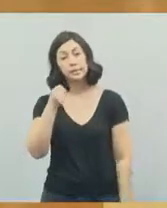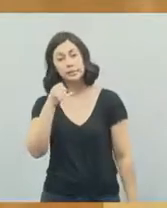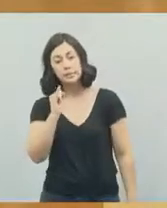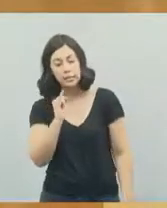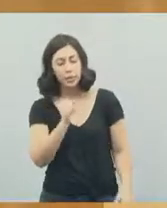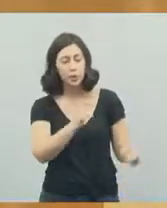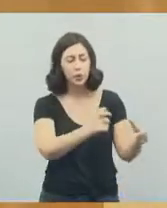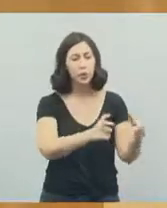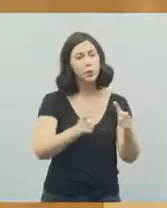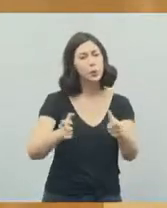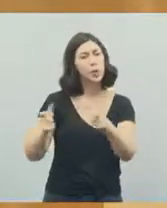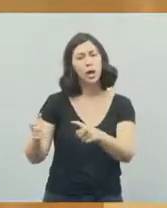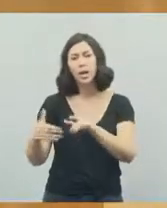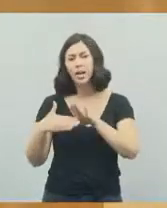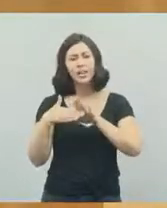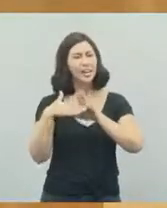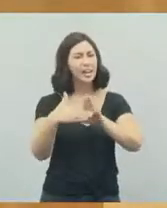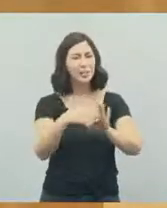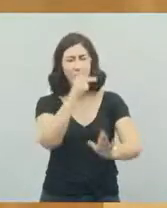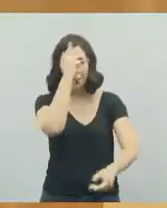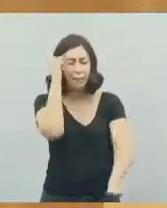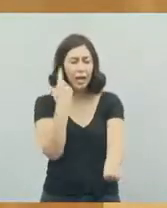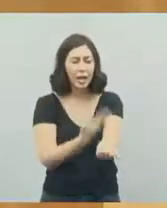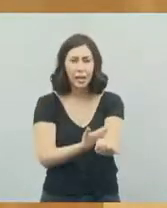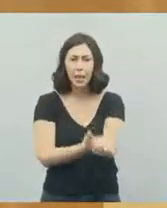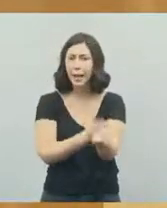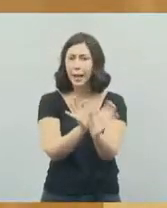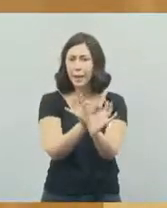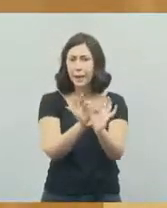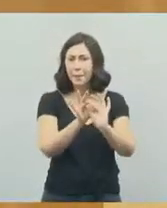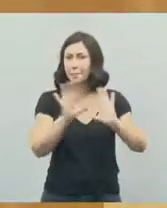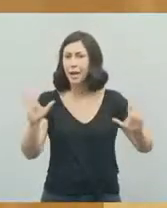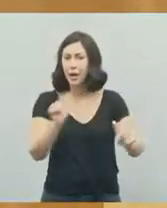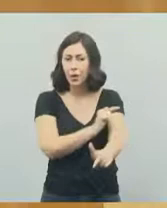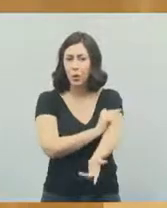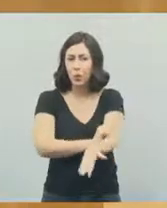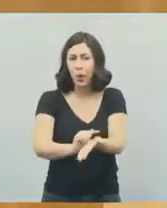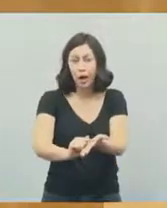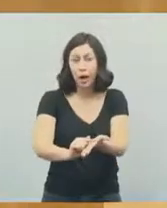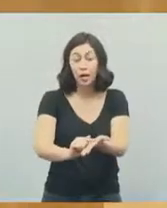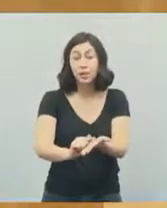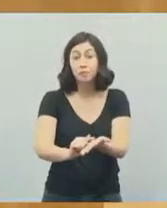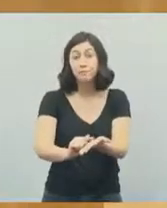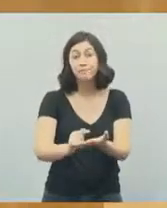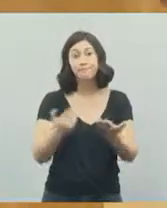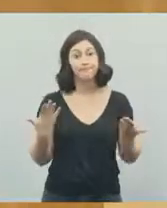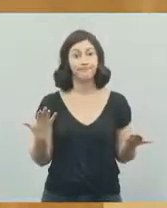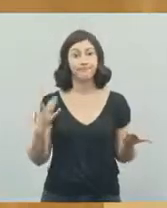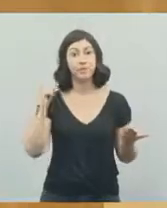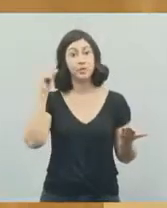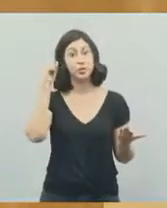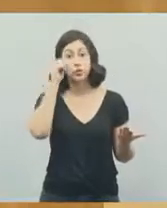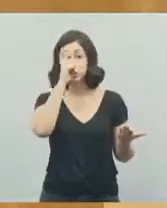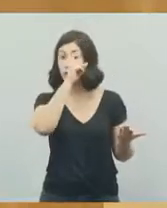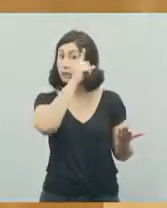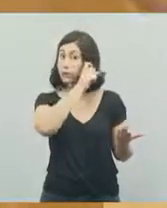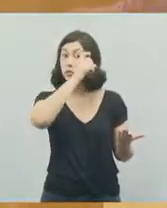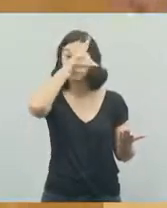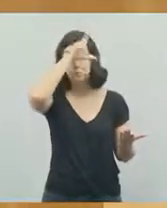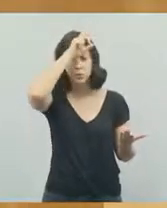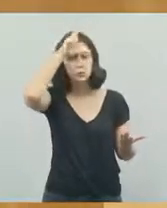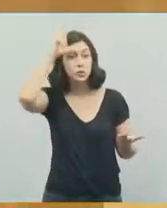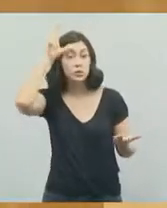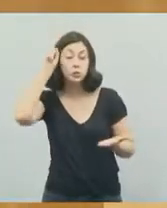casas de recuperação na cidade de Jacareí para ajudar os dependentes químicos, seria muito difícil a Prefeitura